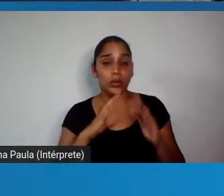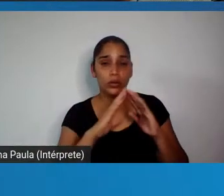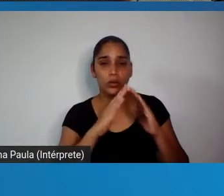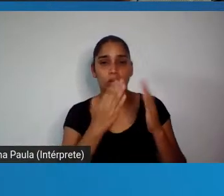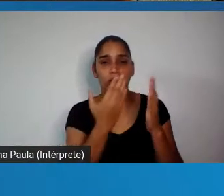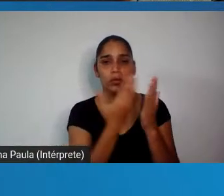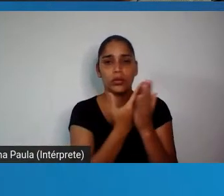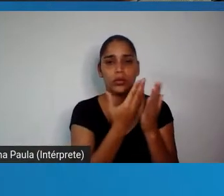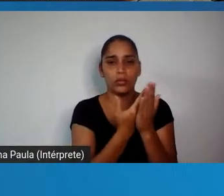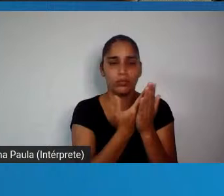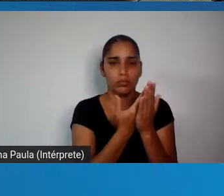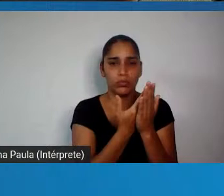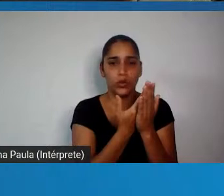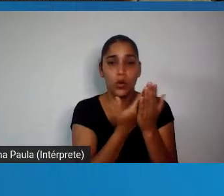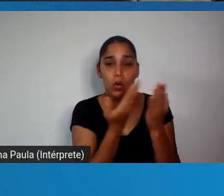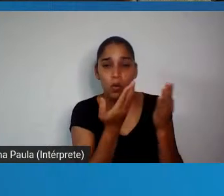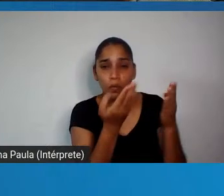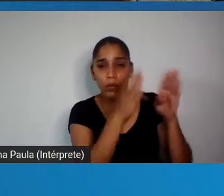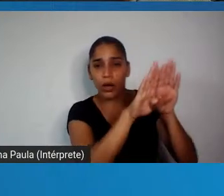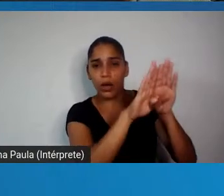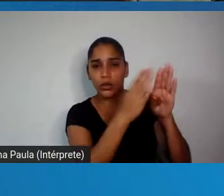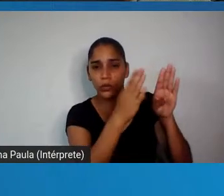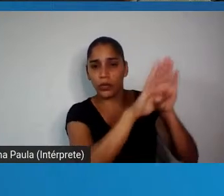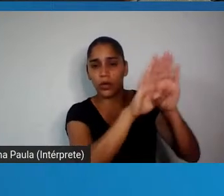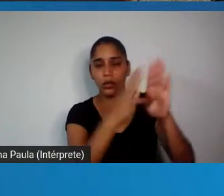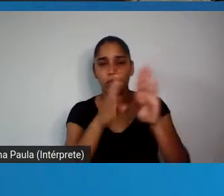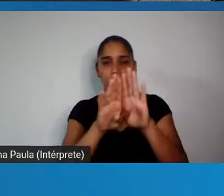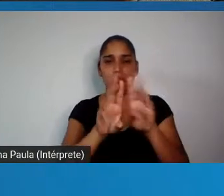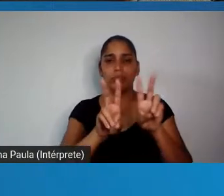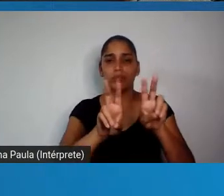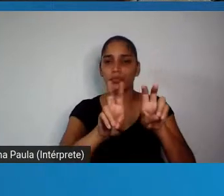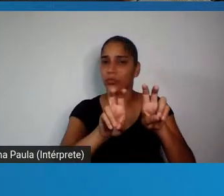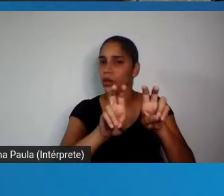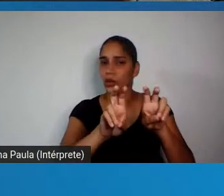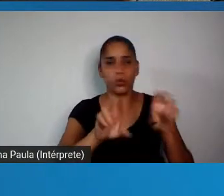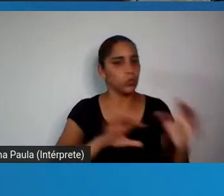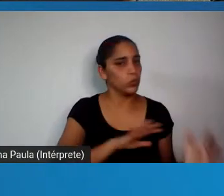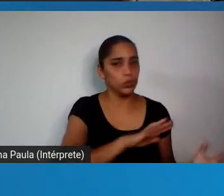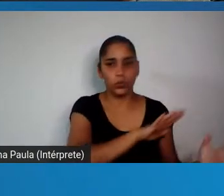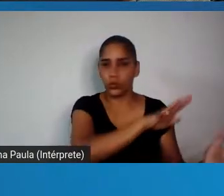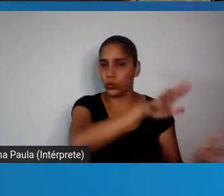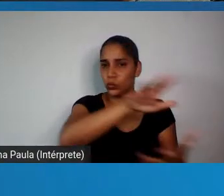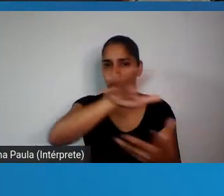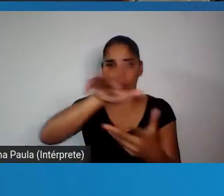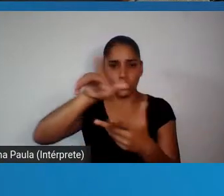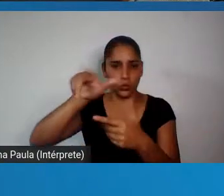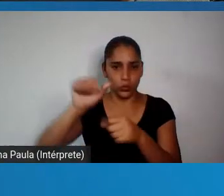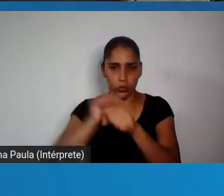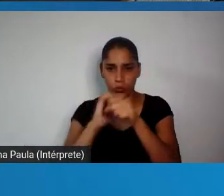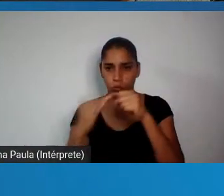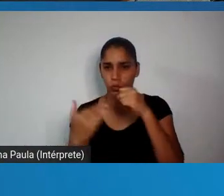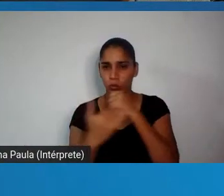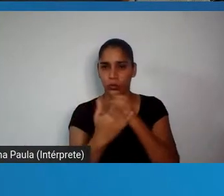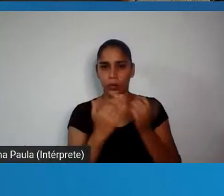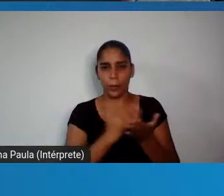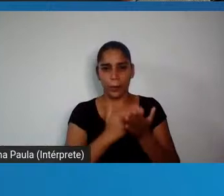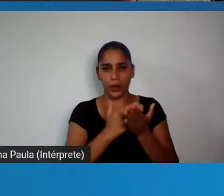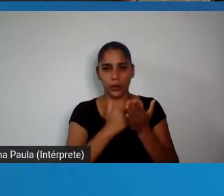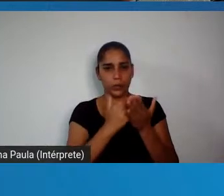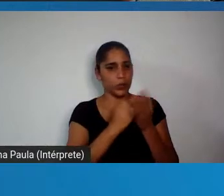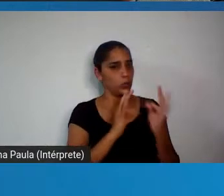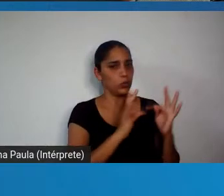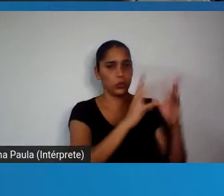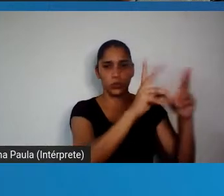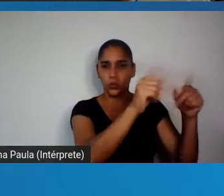fechamento das escolas, ele foi feito unanimemente no início da pandemia, porque, baseado